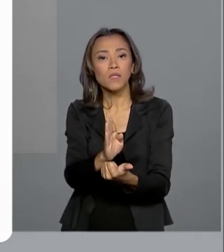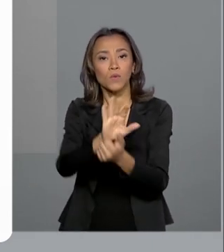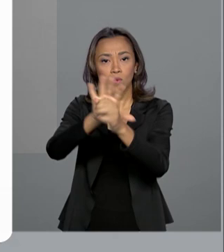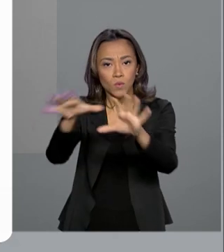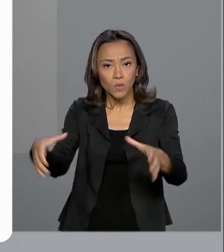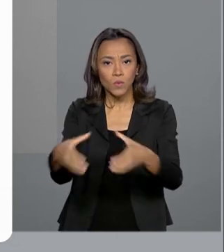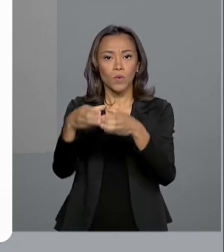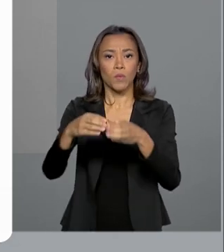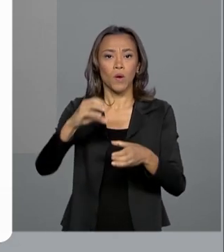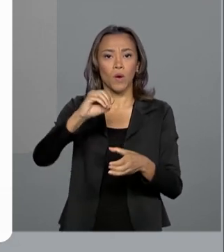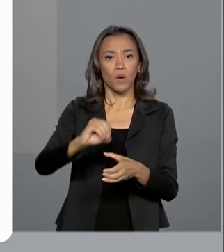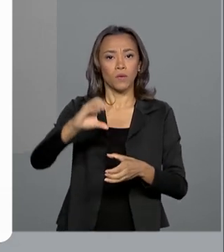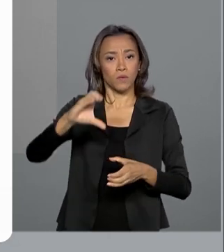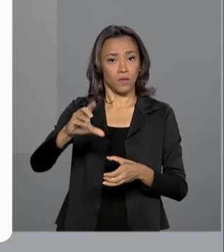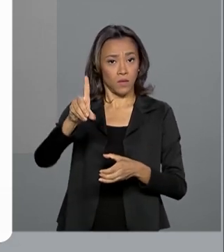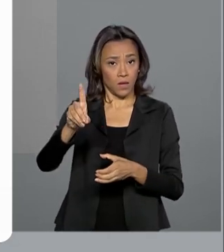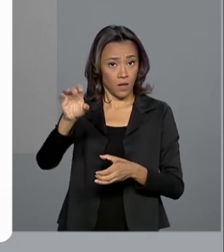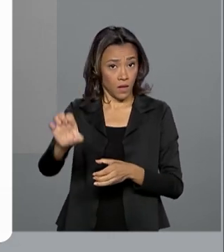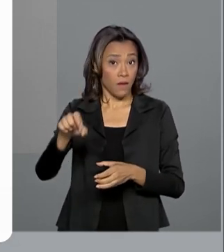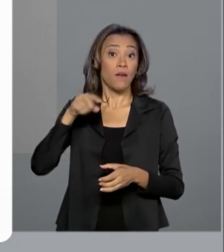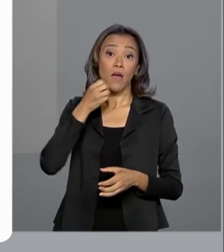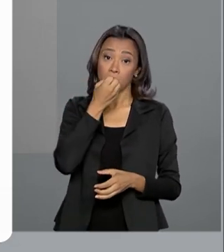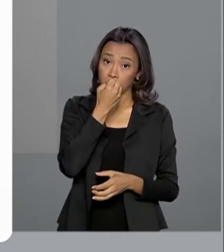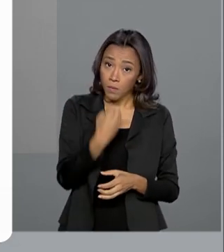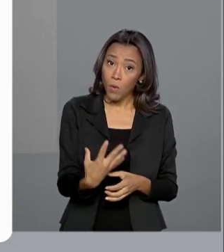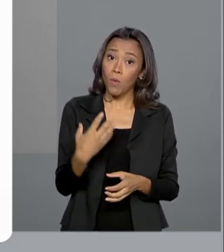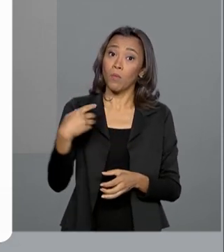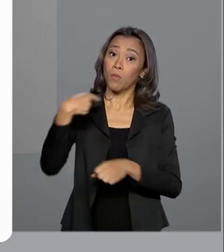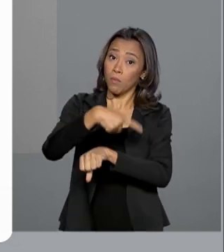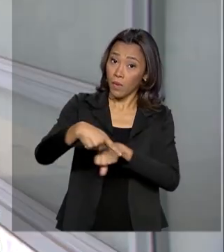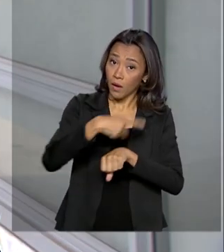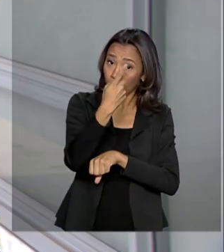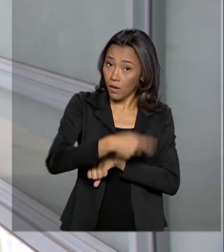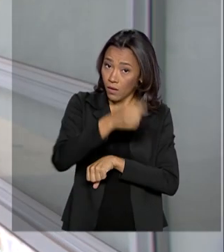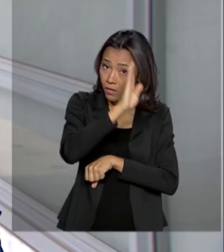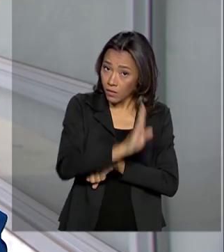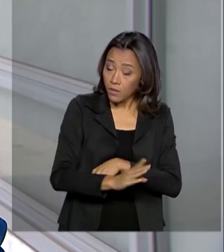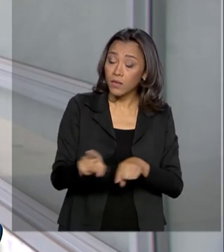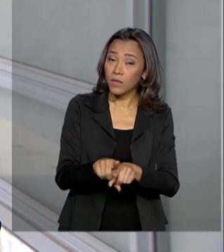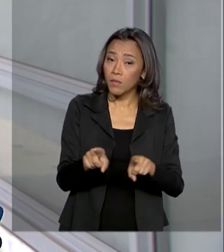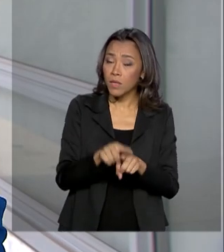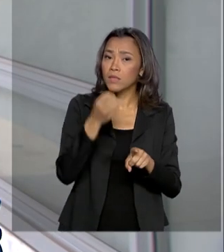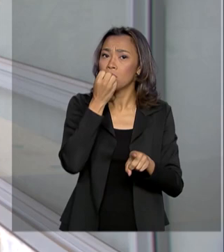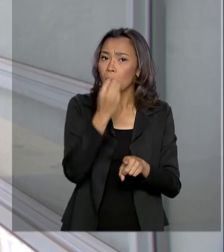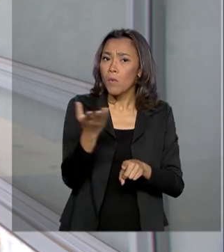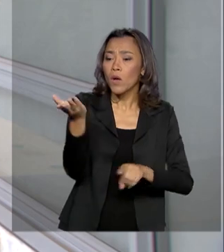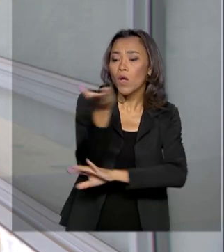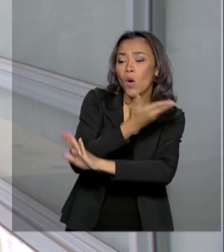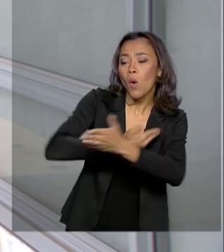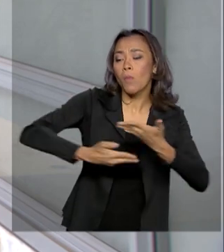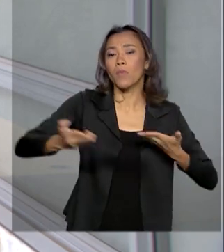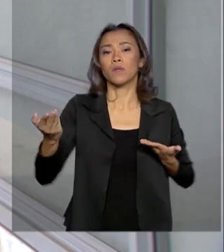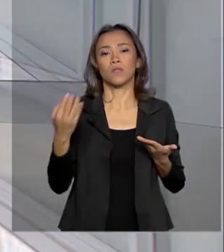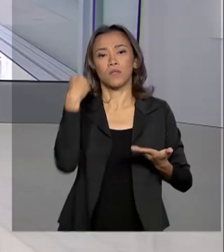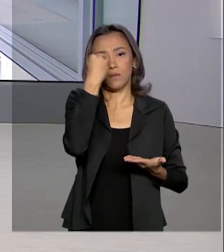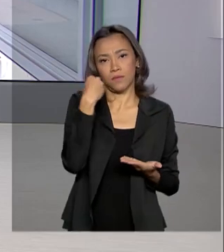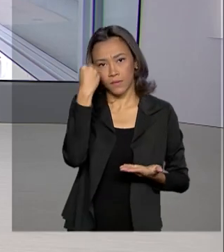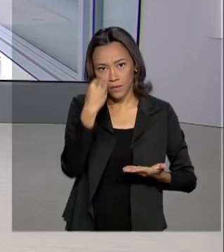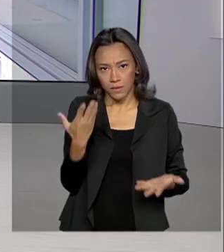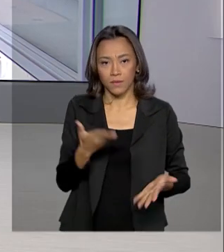Segundo ele, vai ser bom pro país e pra organização esse compartilhamento de boas práticas. Renata?